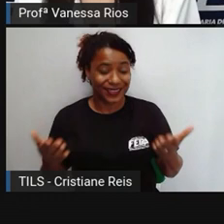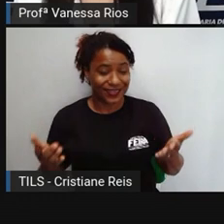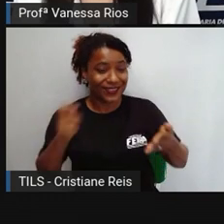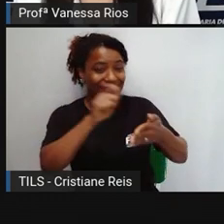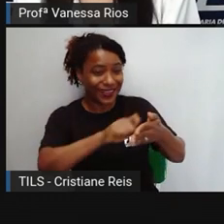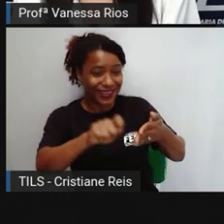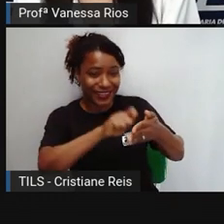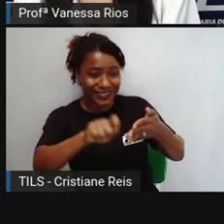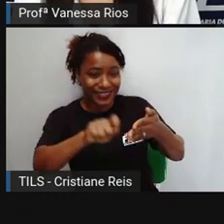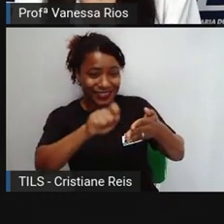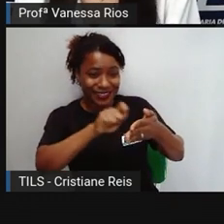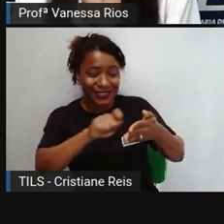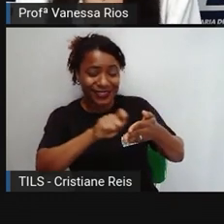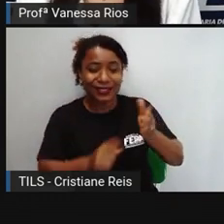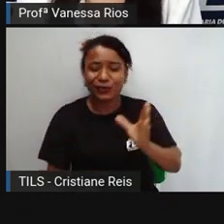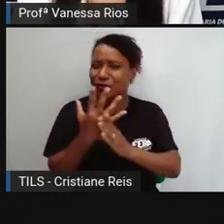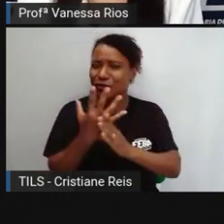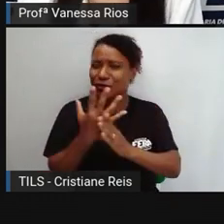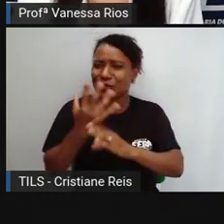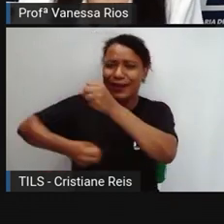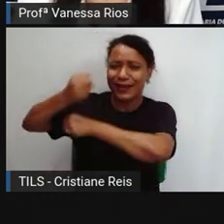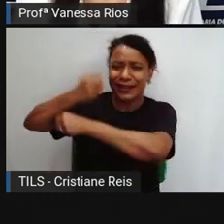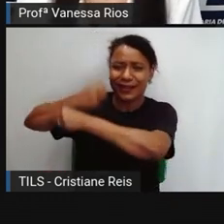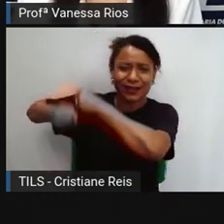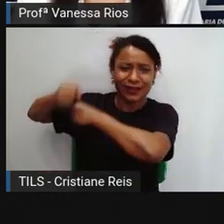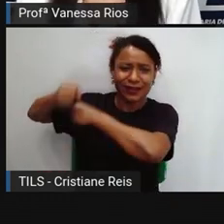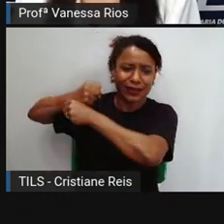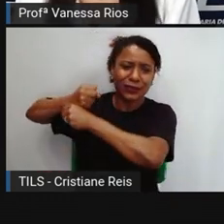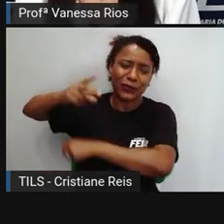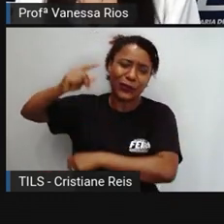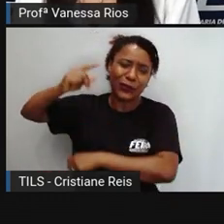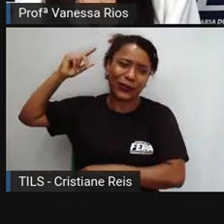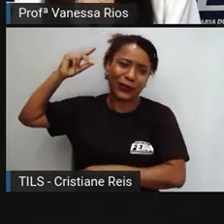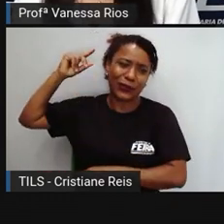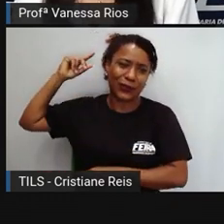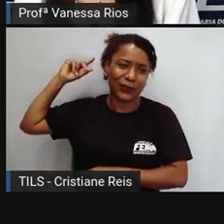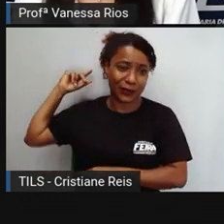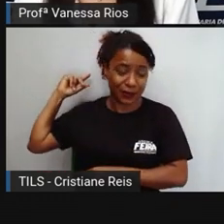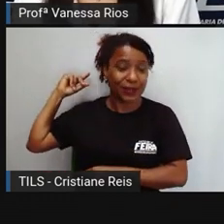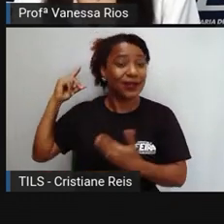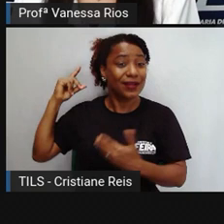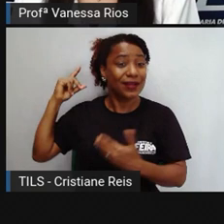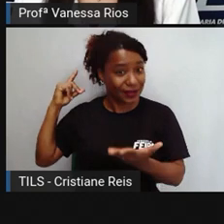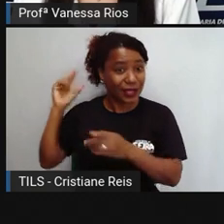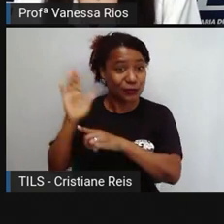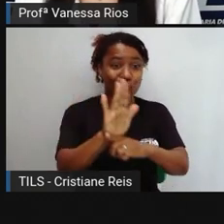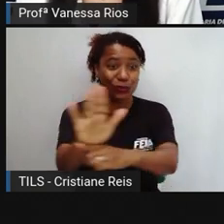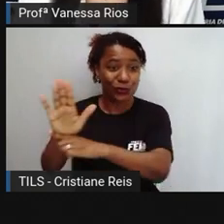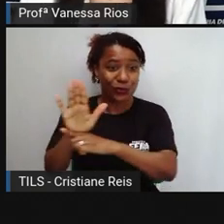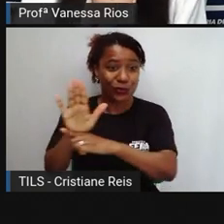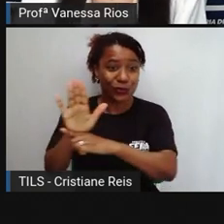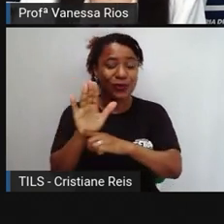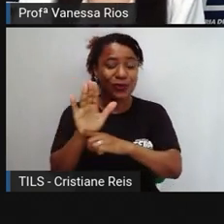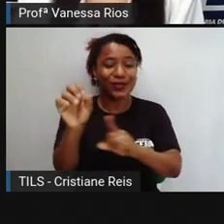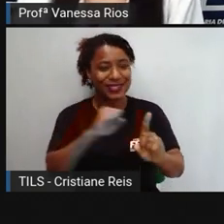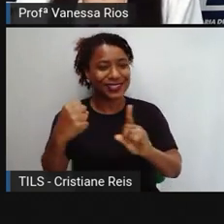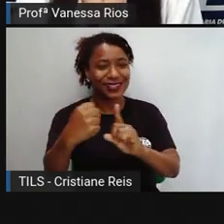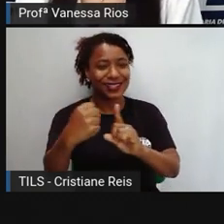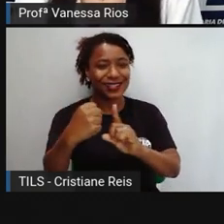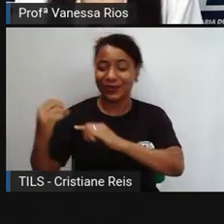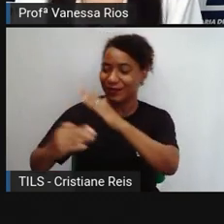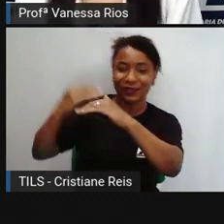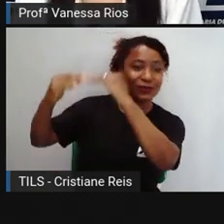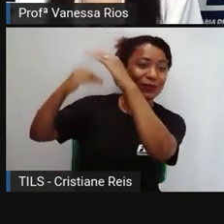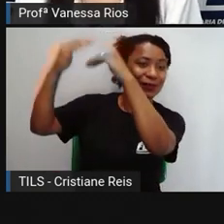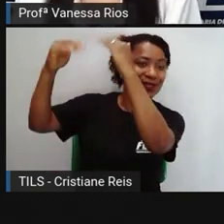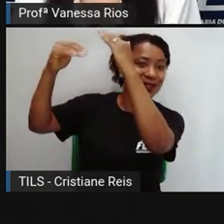há muitos anos e que contribuiu para o desenvolvimento da sociedade. Porque a partir do momento